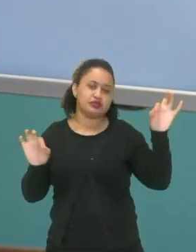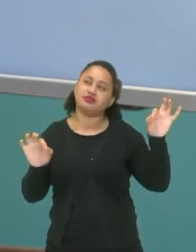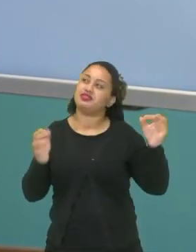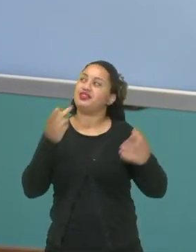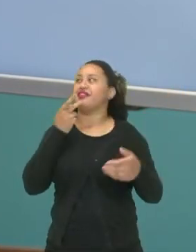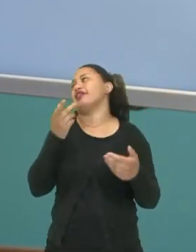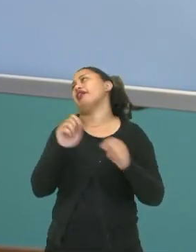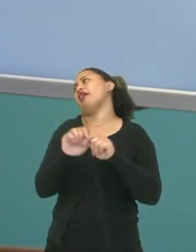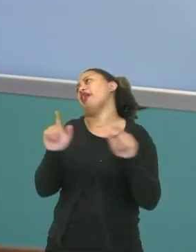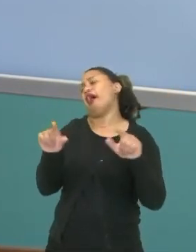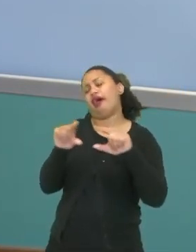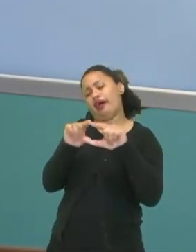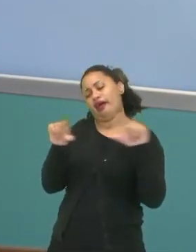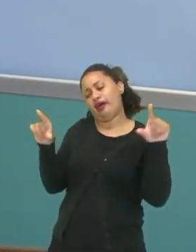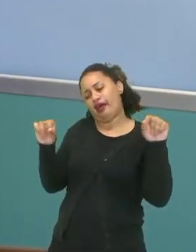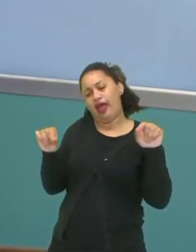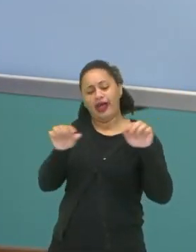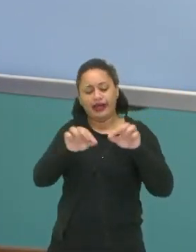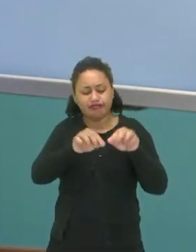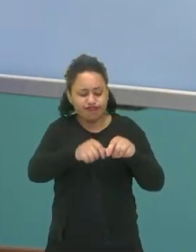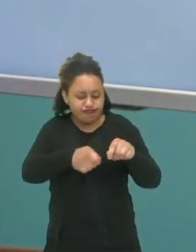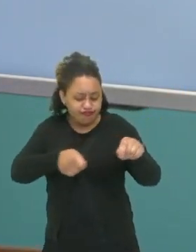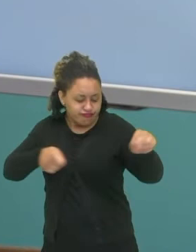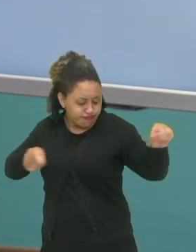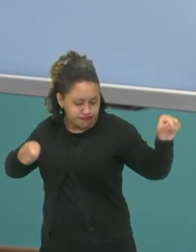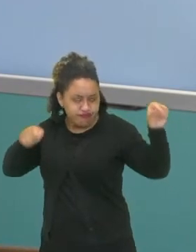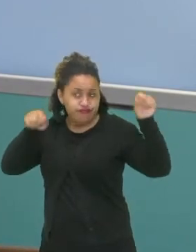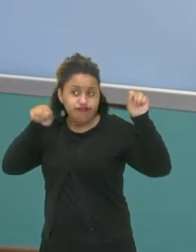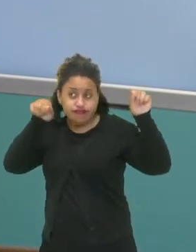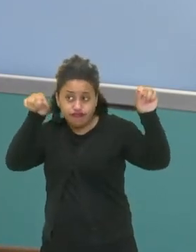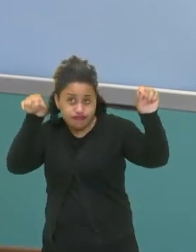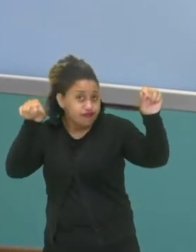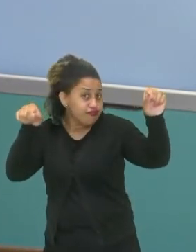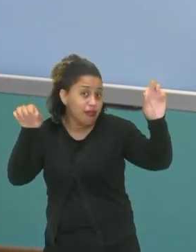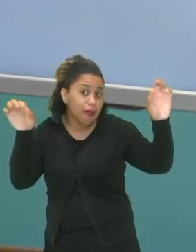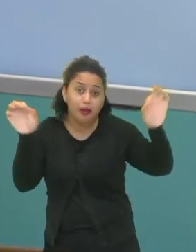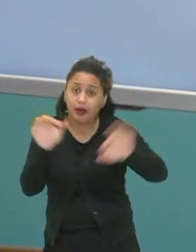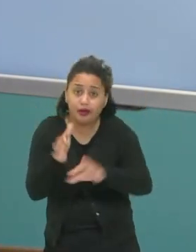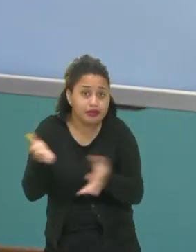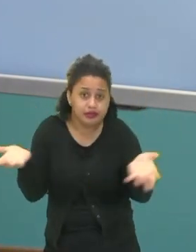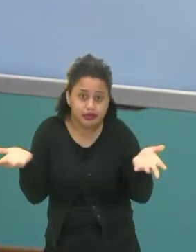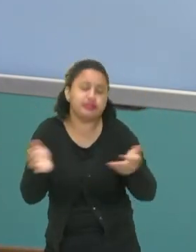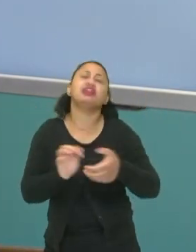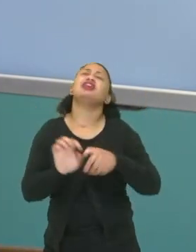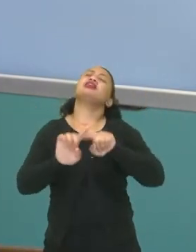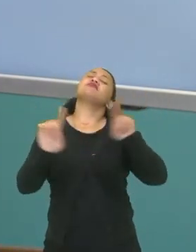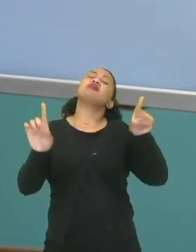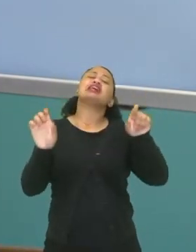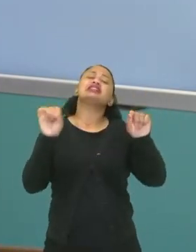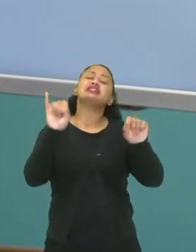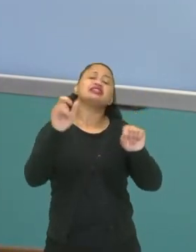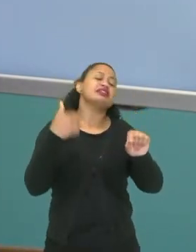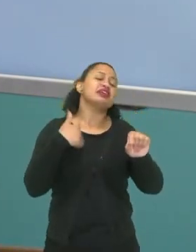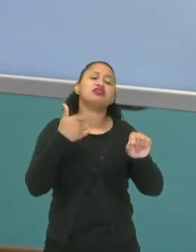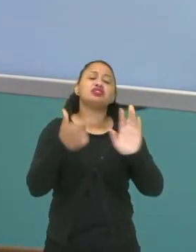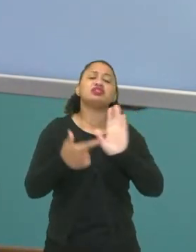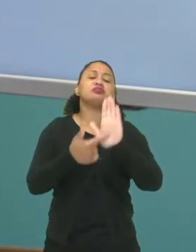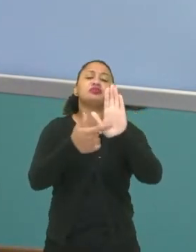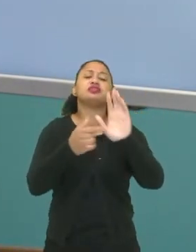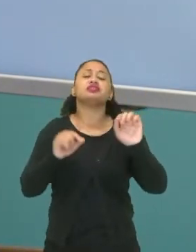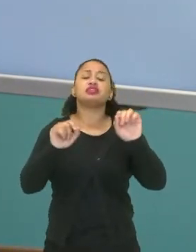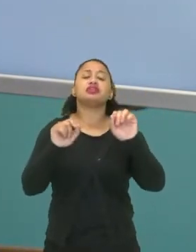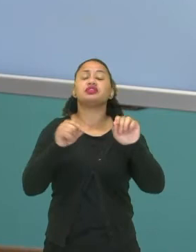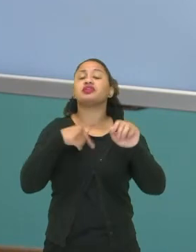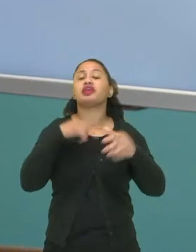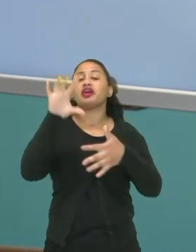Engraçadinho. Pega uma trena daqui até aqui, uma régua grande e faz. Sim, mas e se isso daqui fosse representando, por exemplo, um